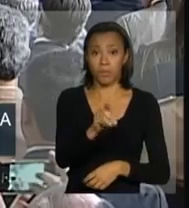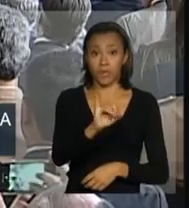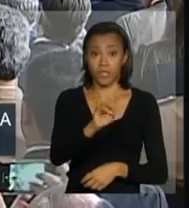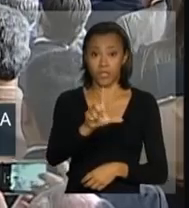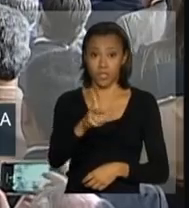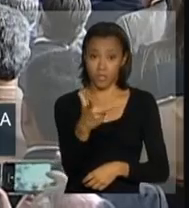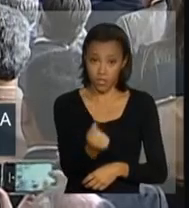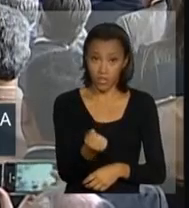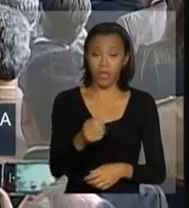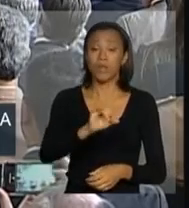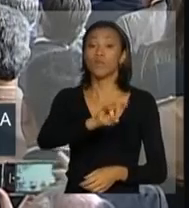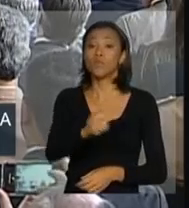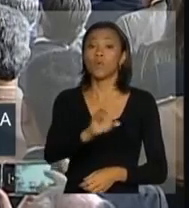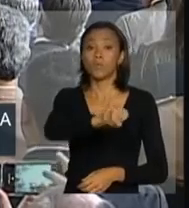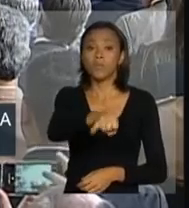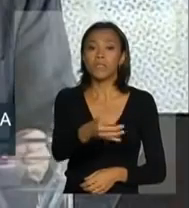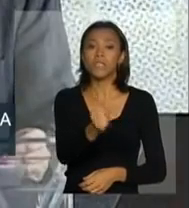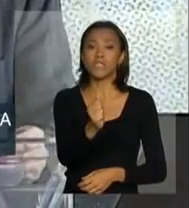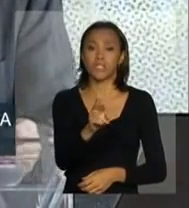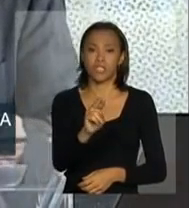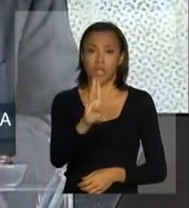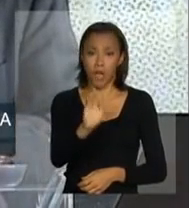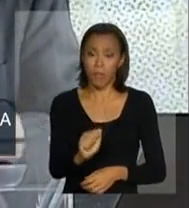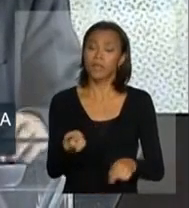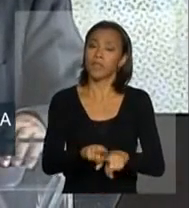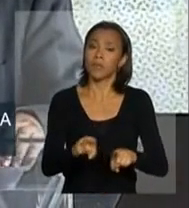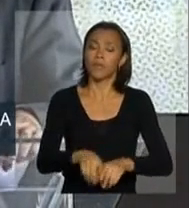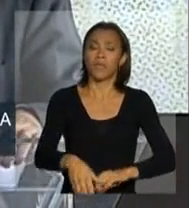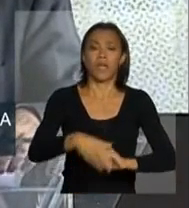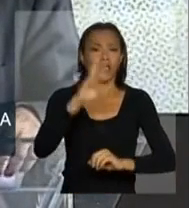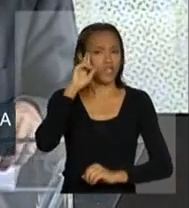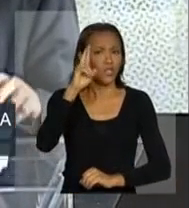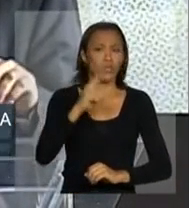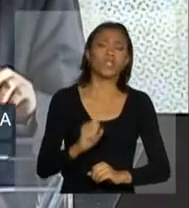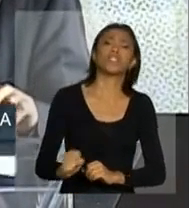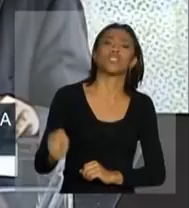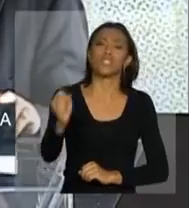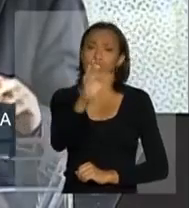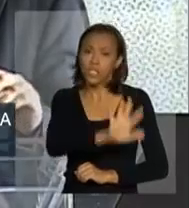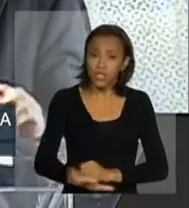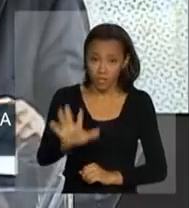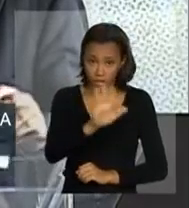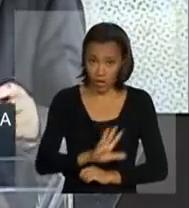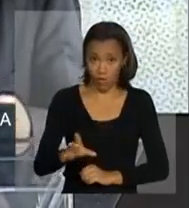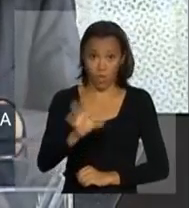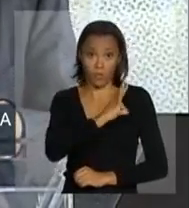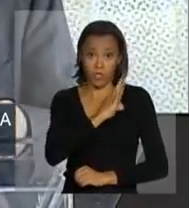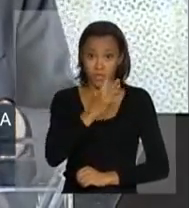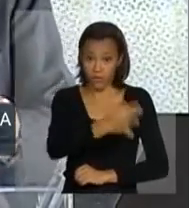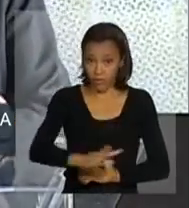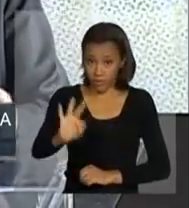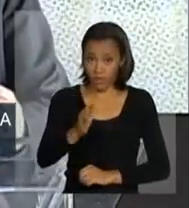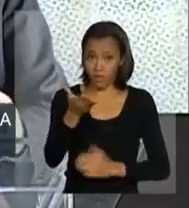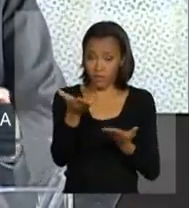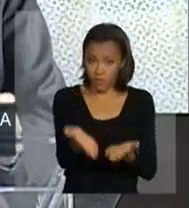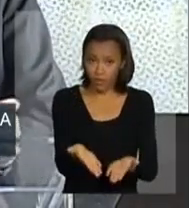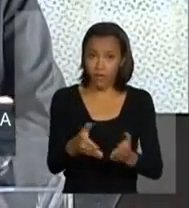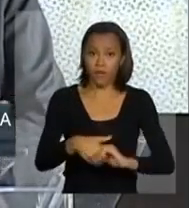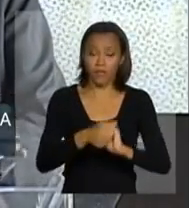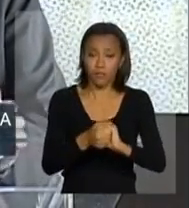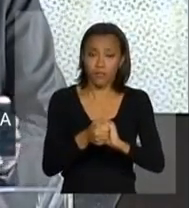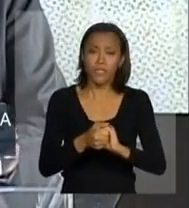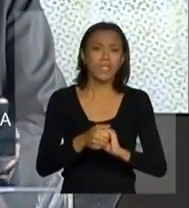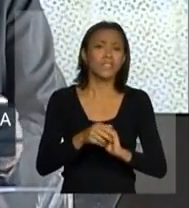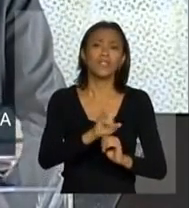saudar a diretora-geral da Polícia Rodoviária Federal, doutora Maria Alice, em seu nome,